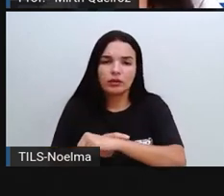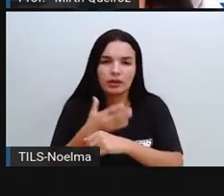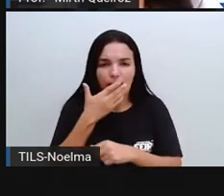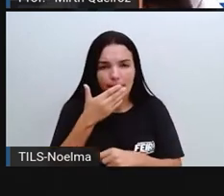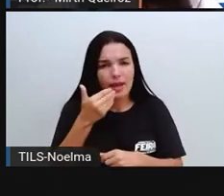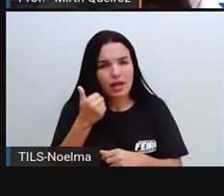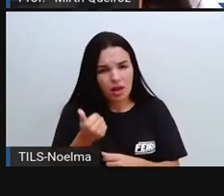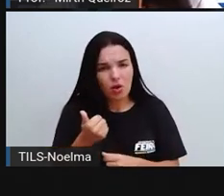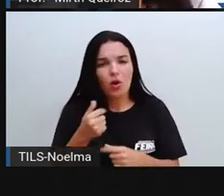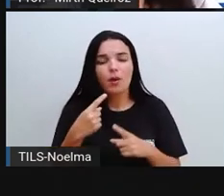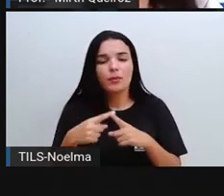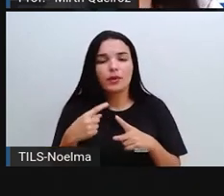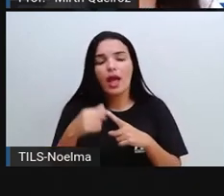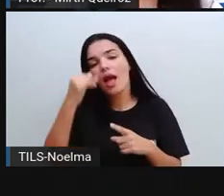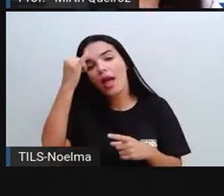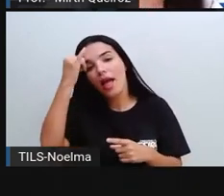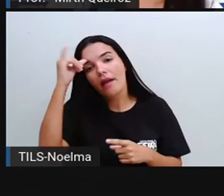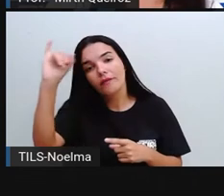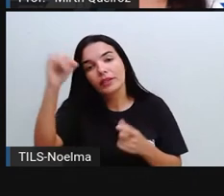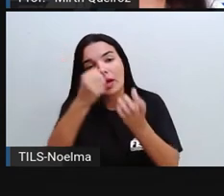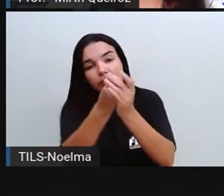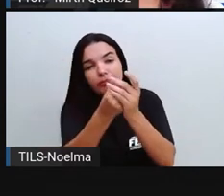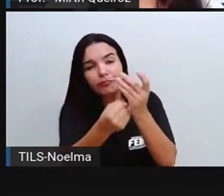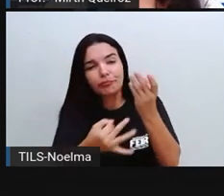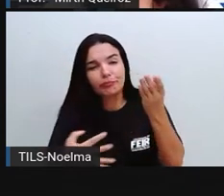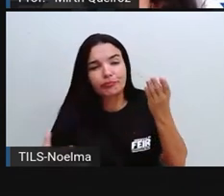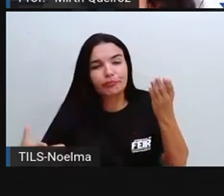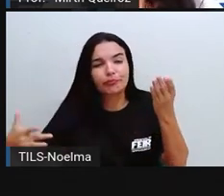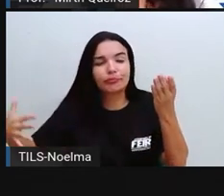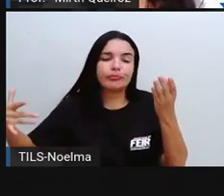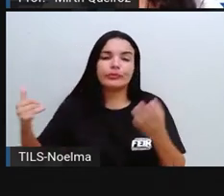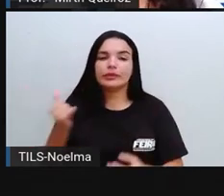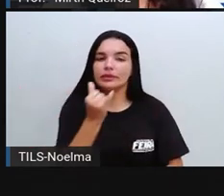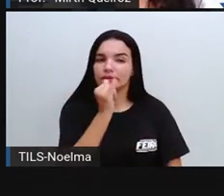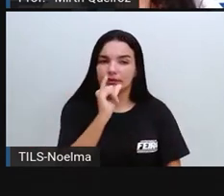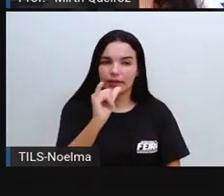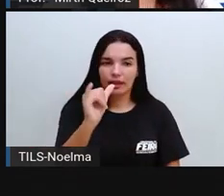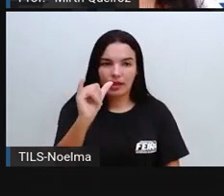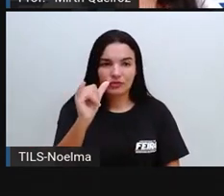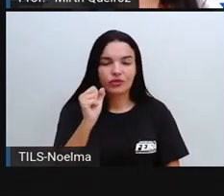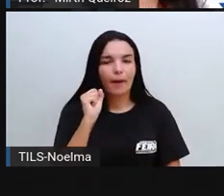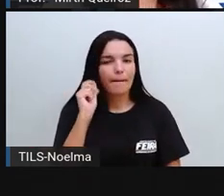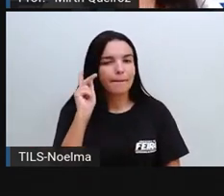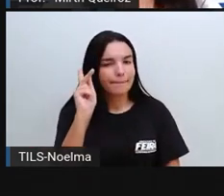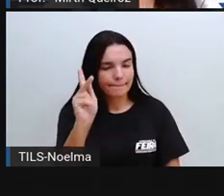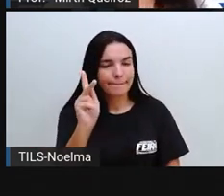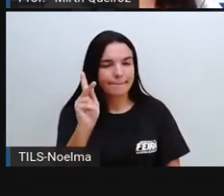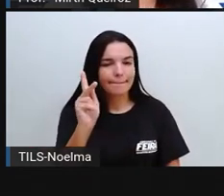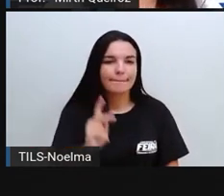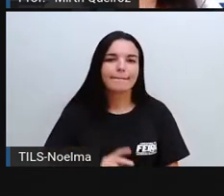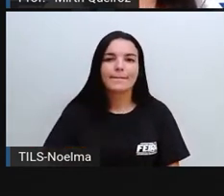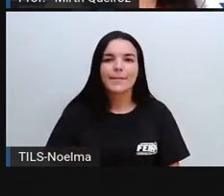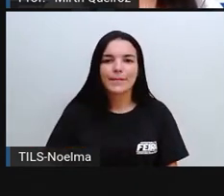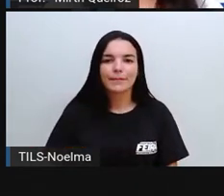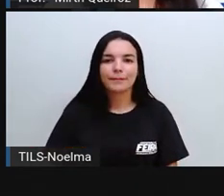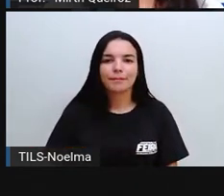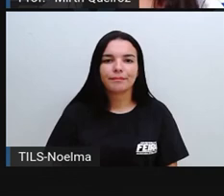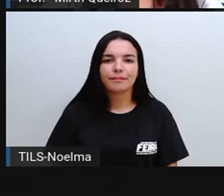retirar tudo o que precisa na hora de cozinhar, né? Para que a gente possa estar economizando energia.